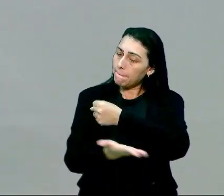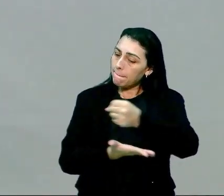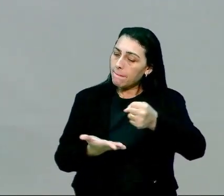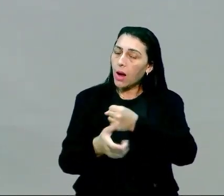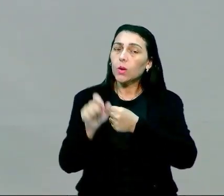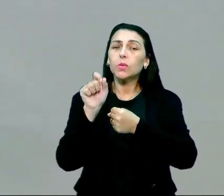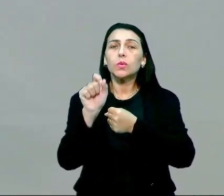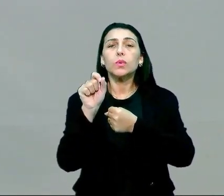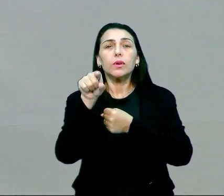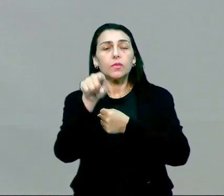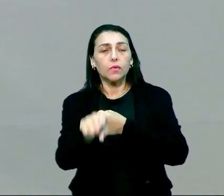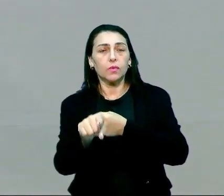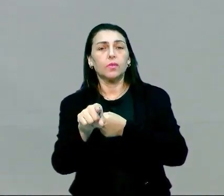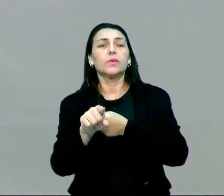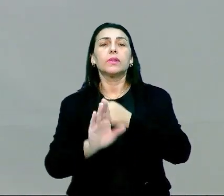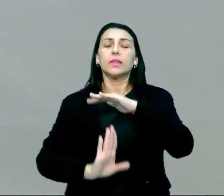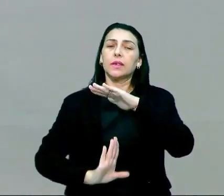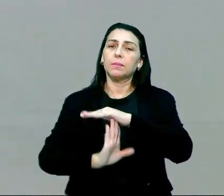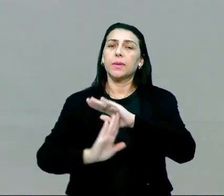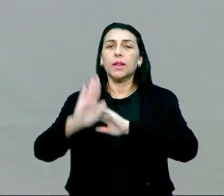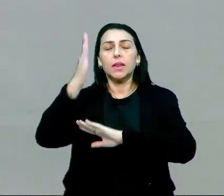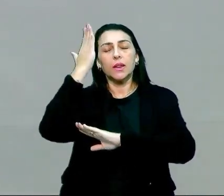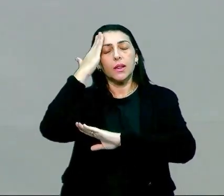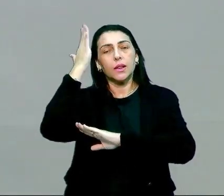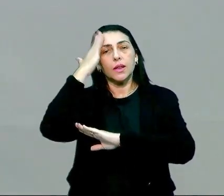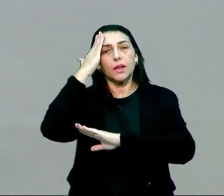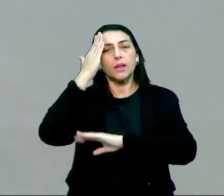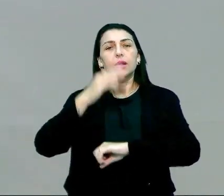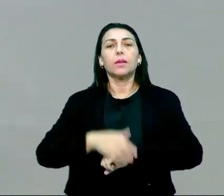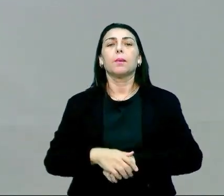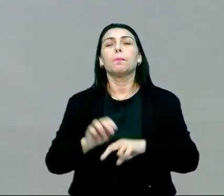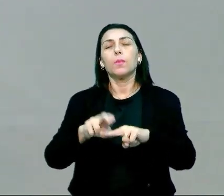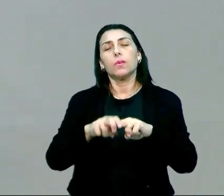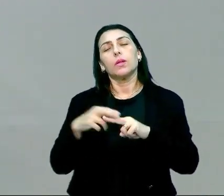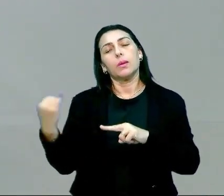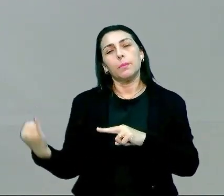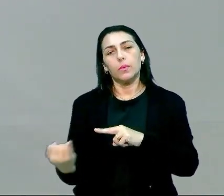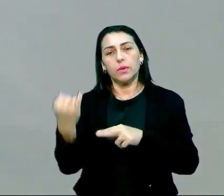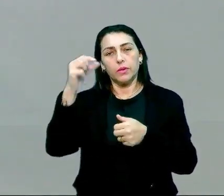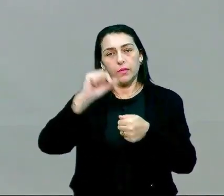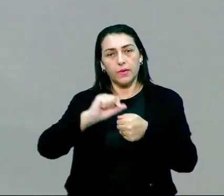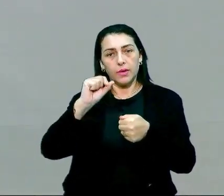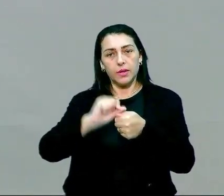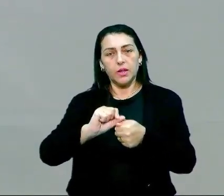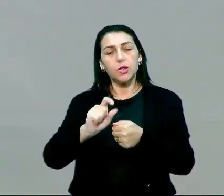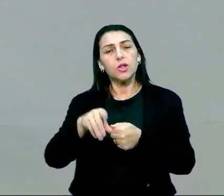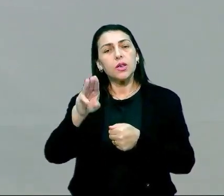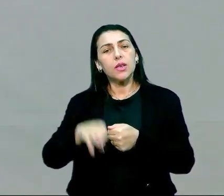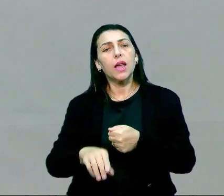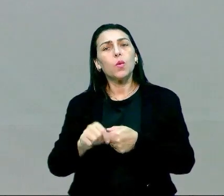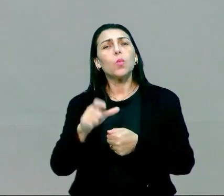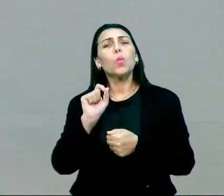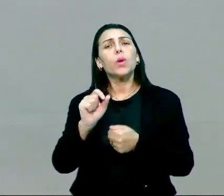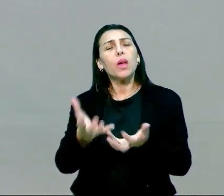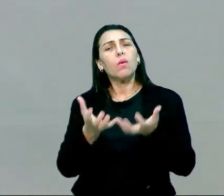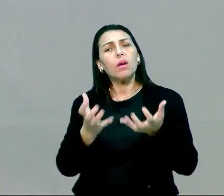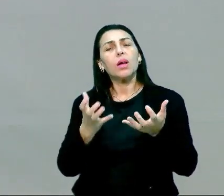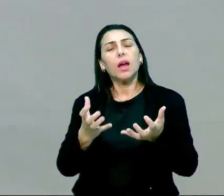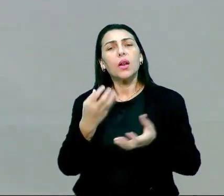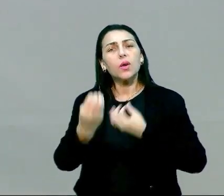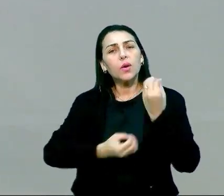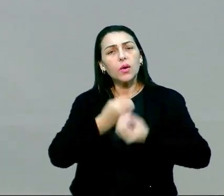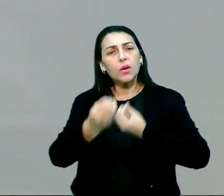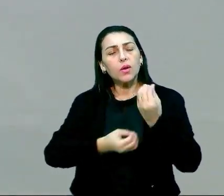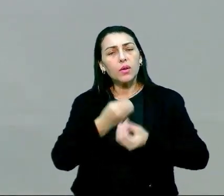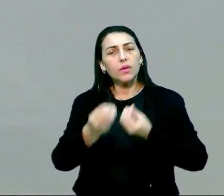naquilo que você delimita e compreende sobre si. Por isso é importante fazer a compreensão de quem sou eu, do que eu quero, de como eu